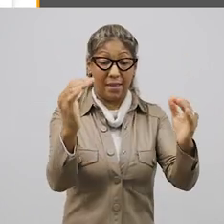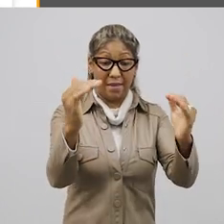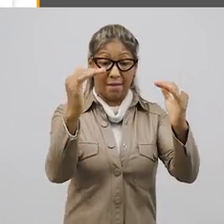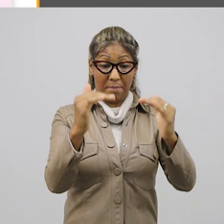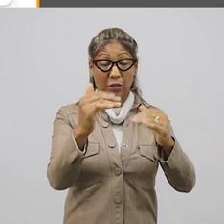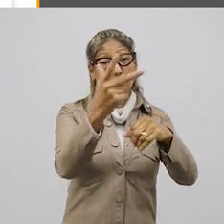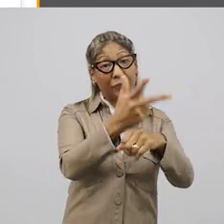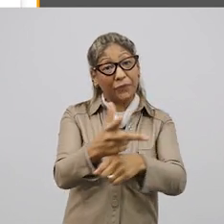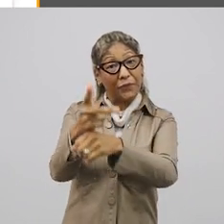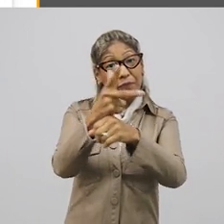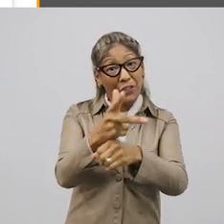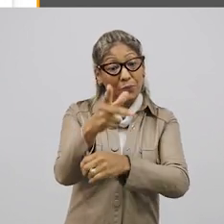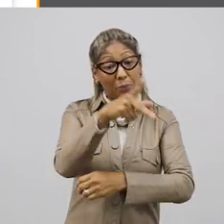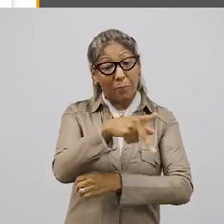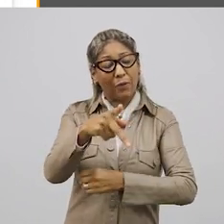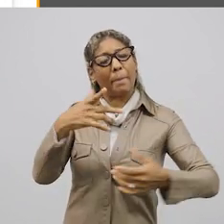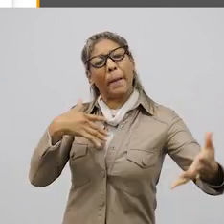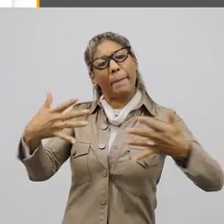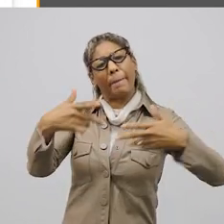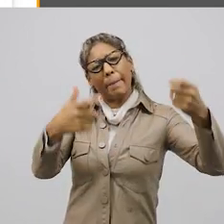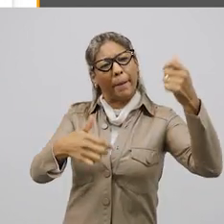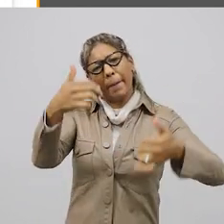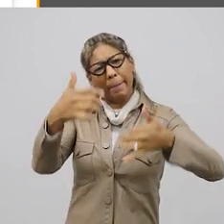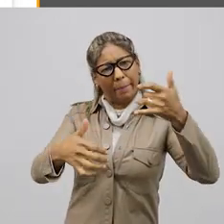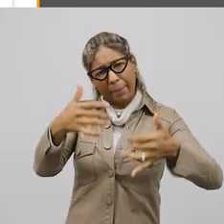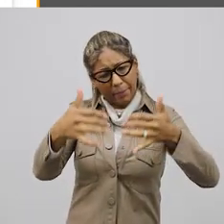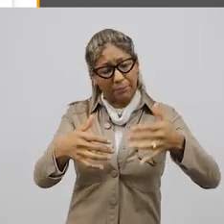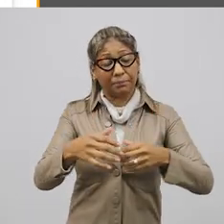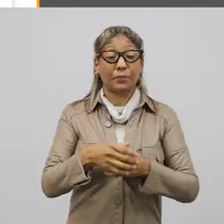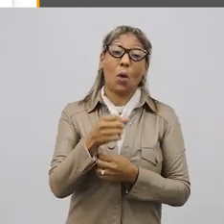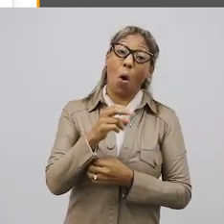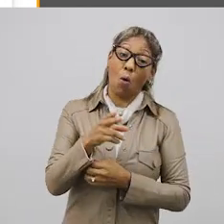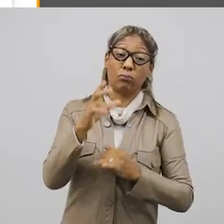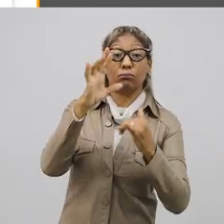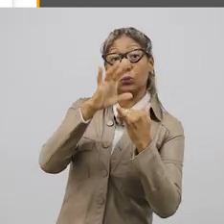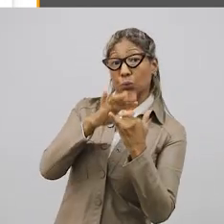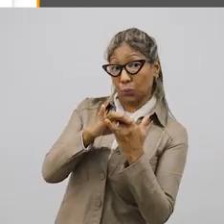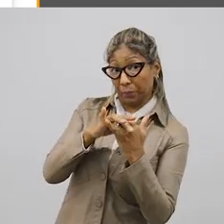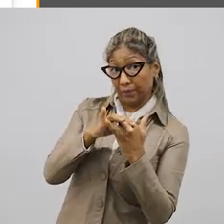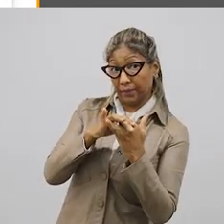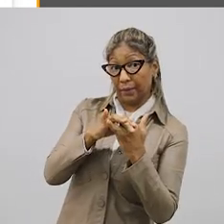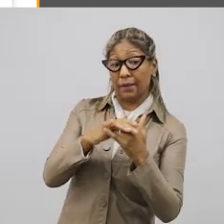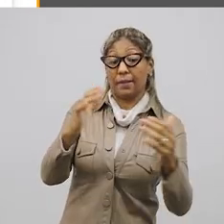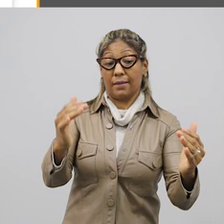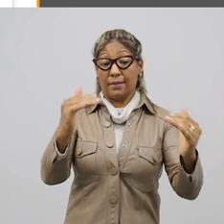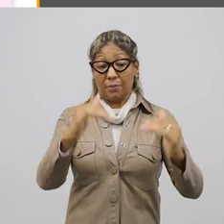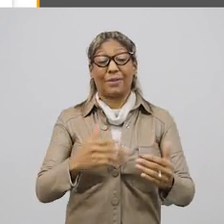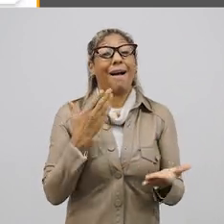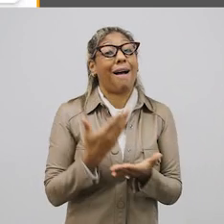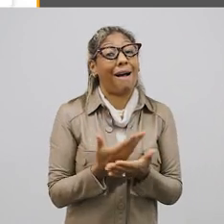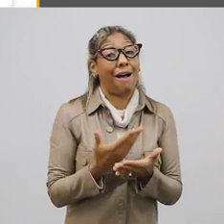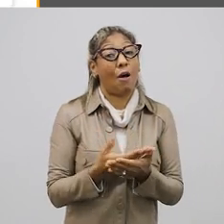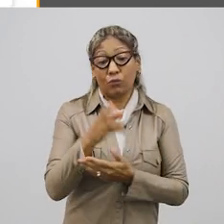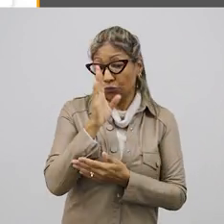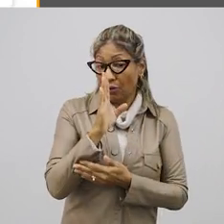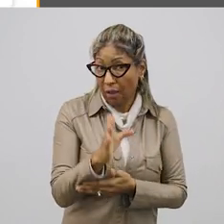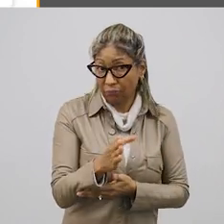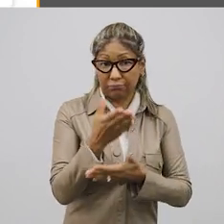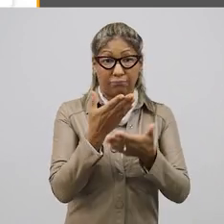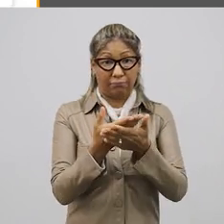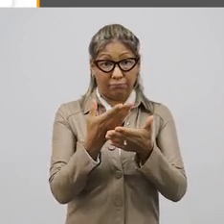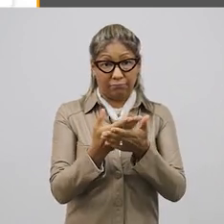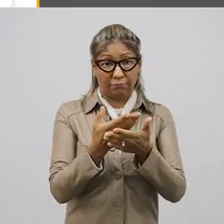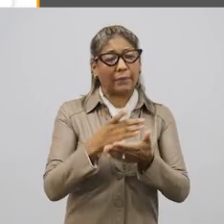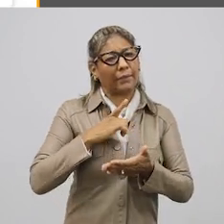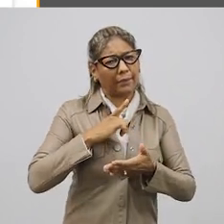Logo abaixo, um vídeo, feito pelo professor ou que já esteja disponível no YouTube. Depois, vem a aula propriamente